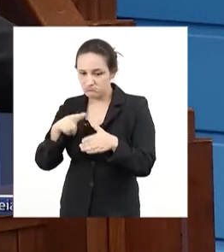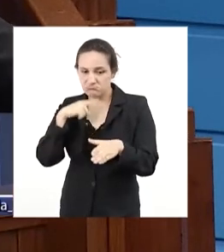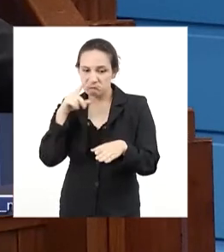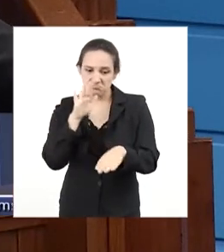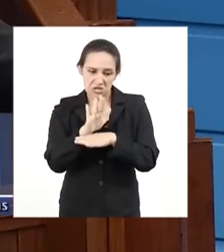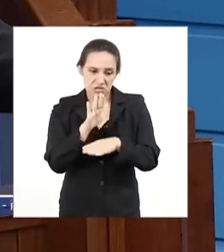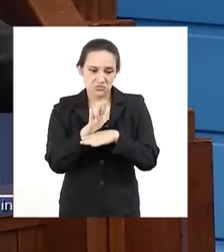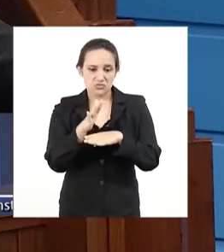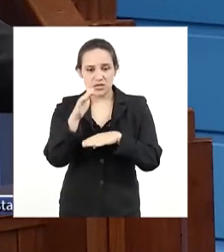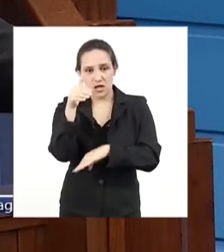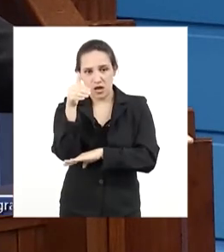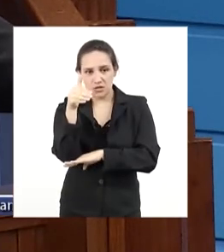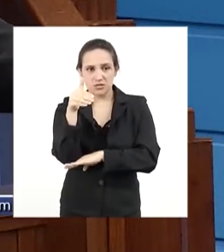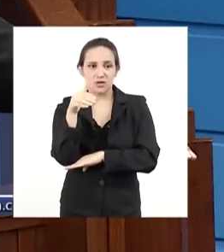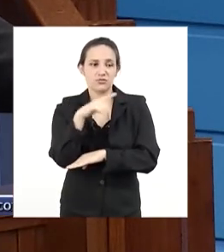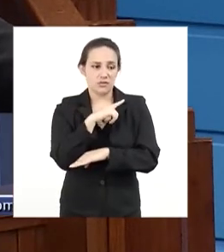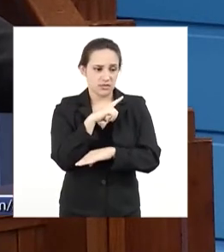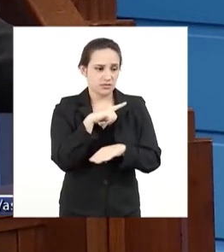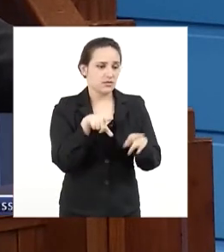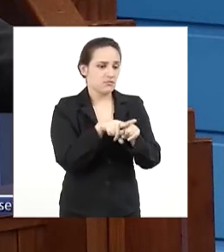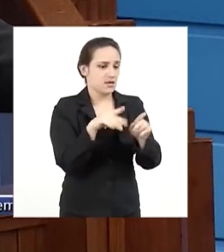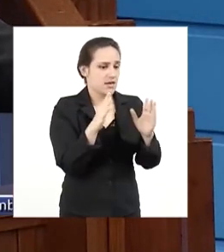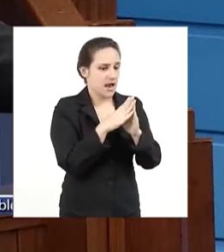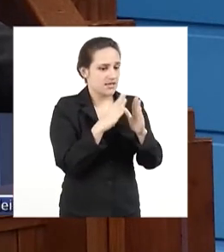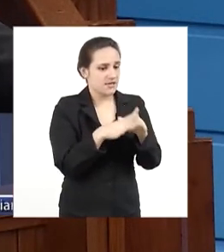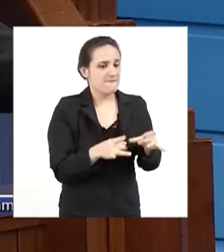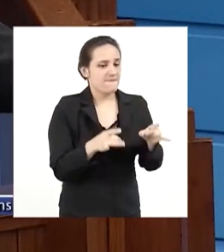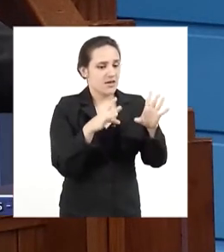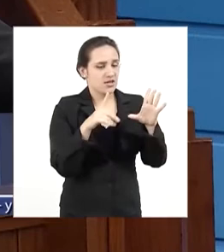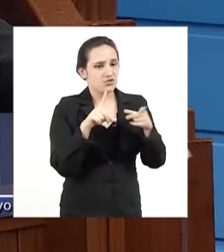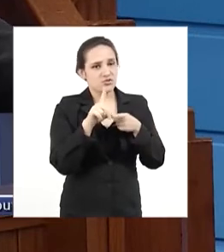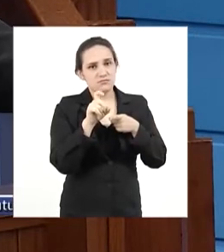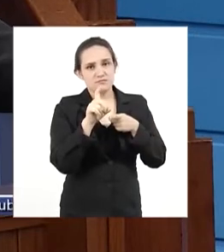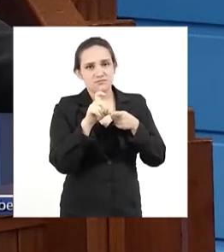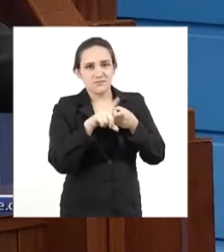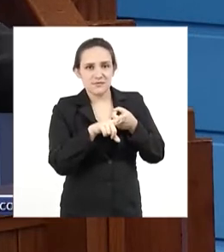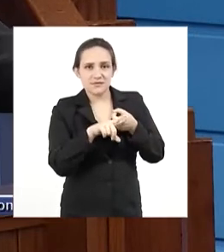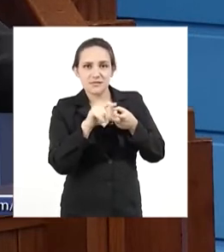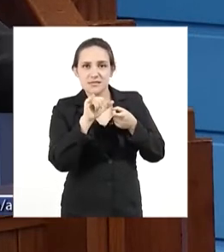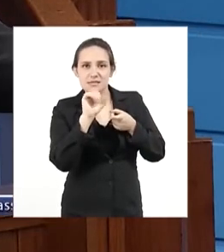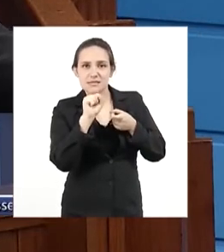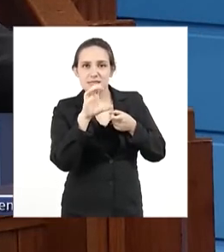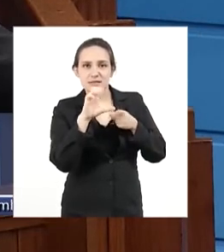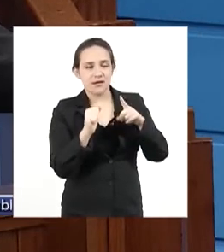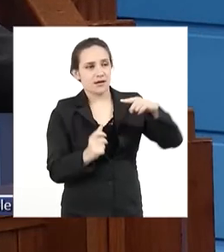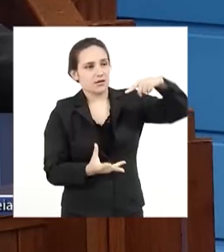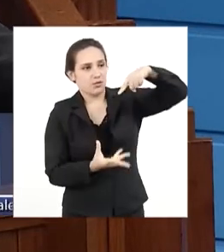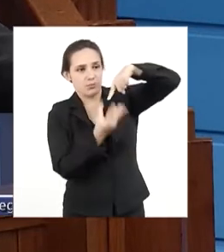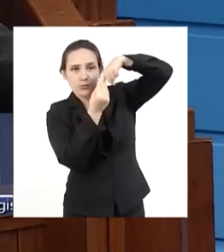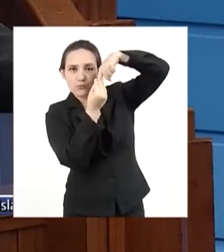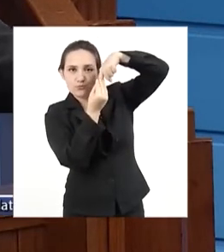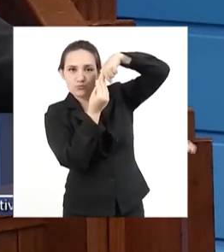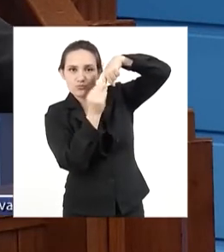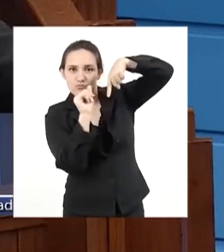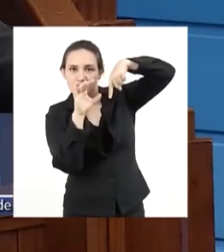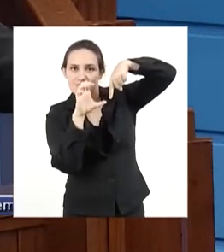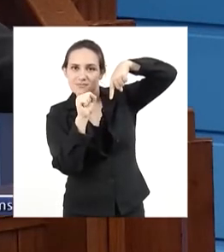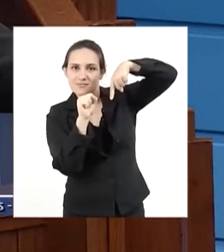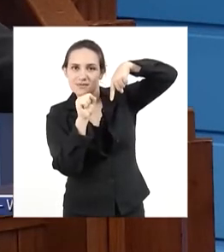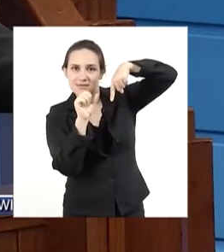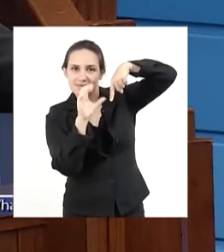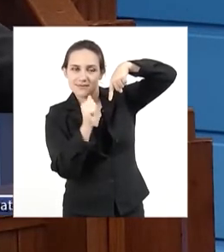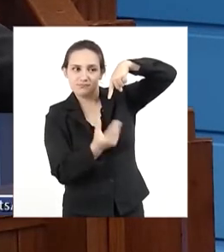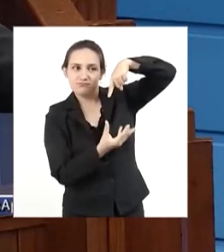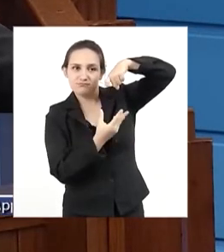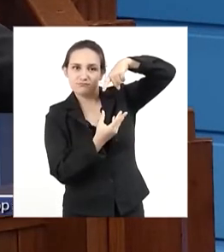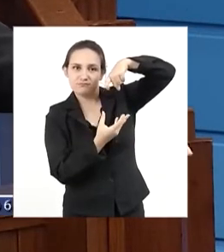não atende os donos de Casa de Iscas, não atende sequer o profissional, que no primeiro momento tinha comentado de mudar